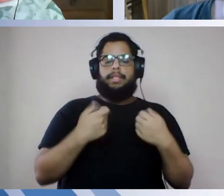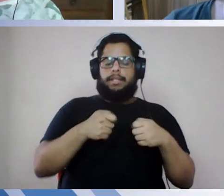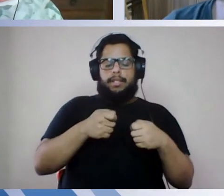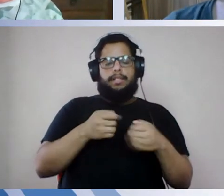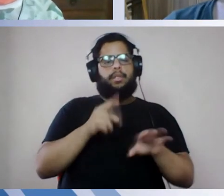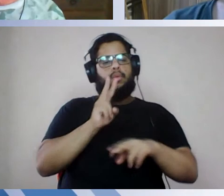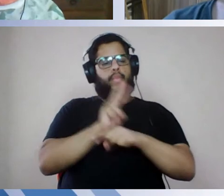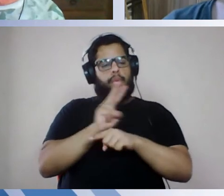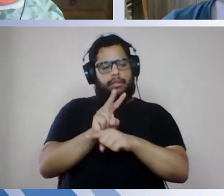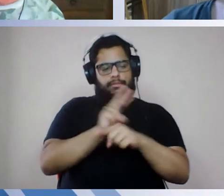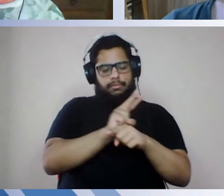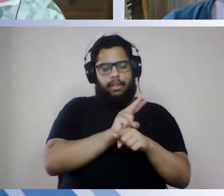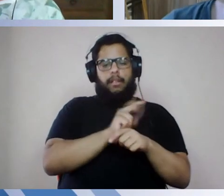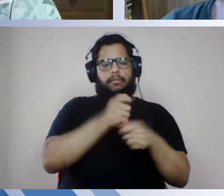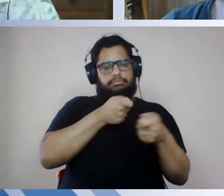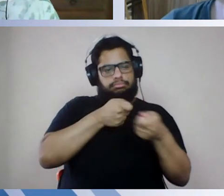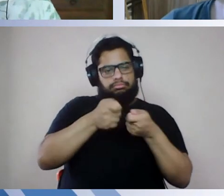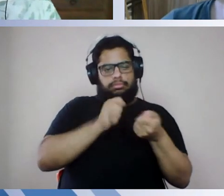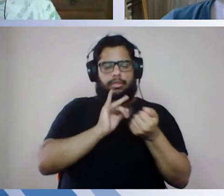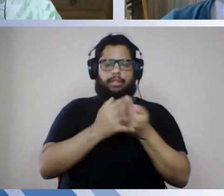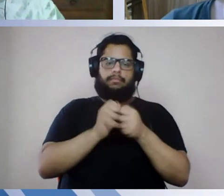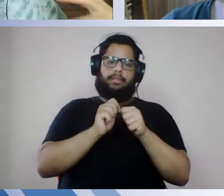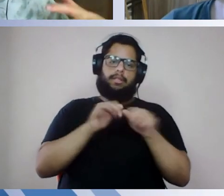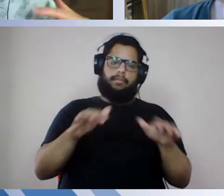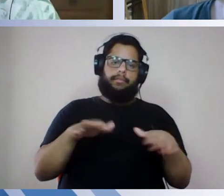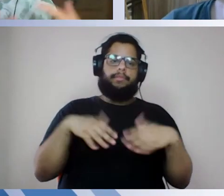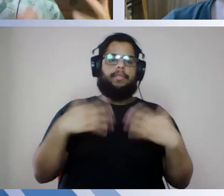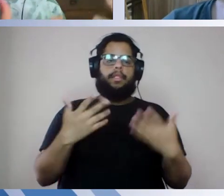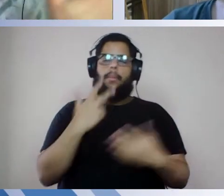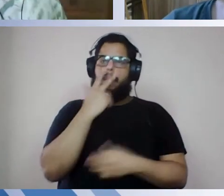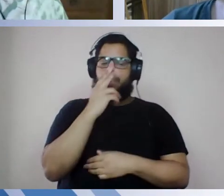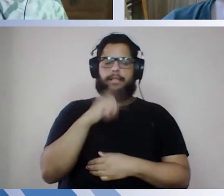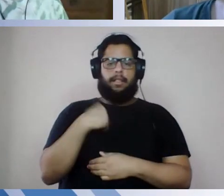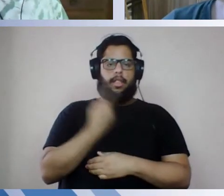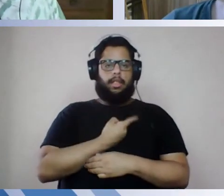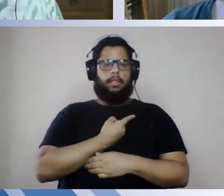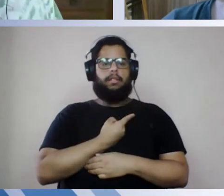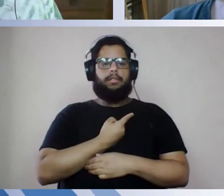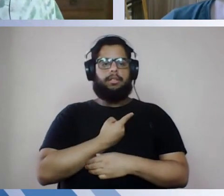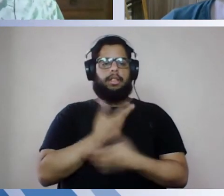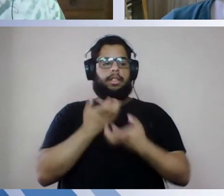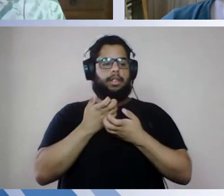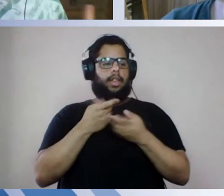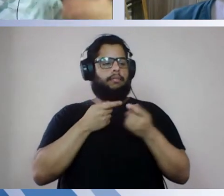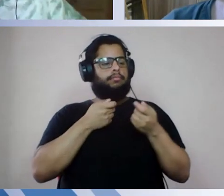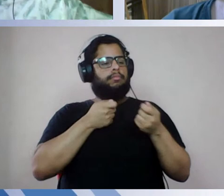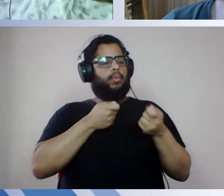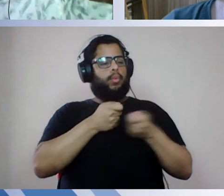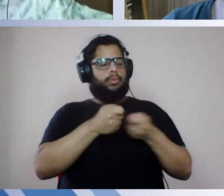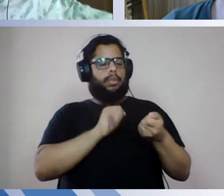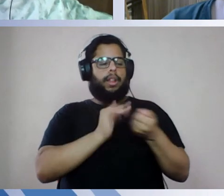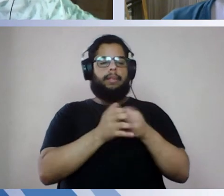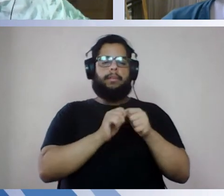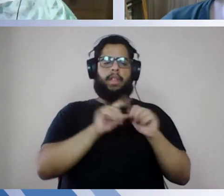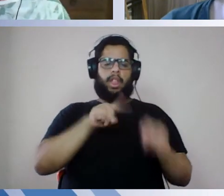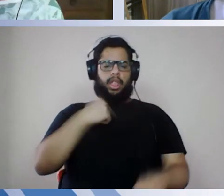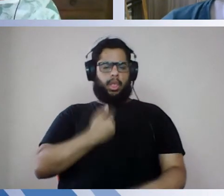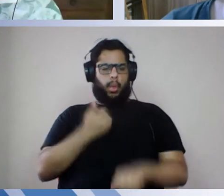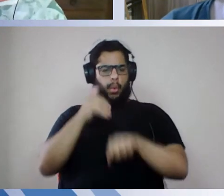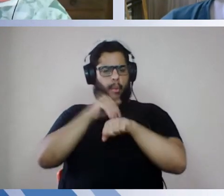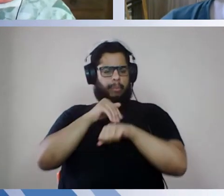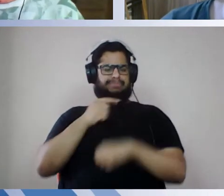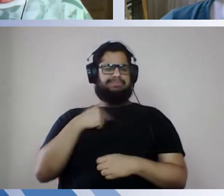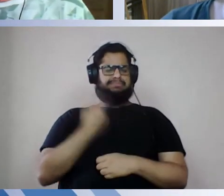causa de todos esses problemas, né, e aí quase que parece que nós que estamos querendo combater a pandemia somos os culpados pela pandemia e suas